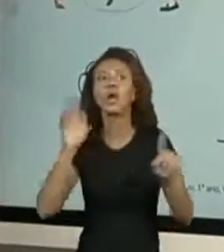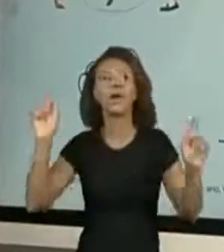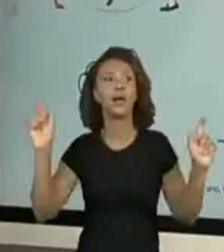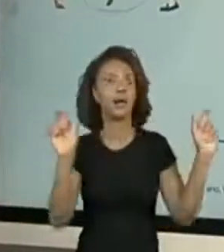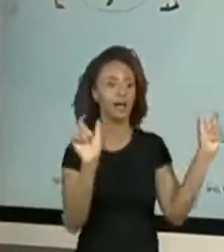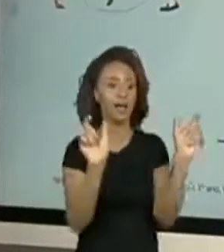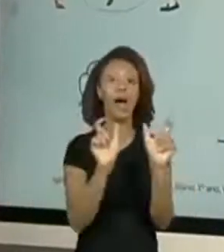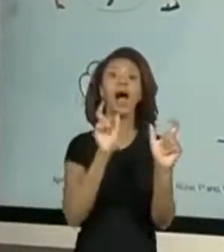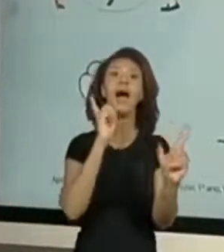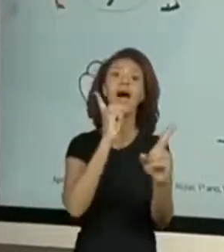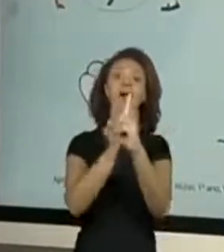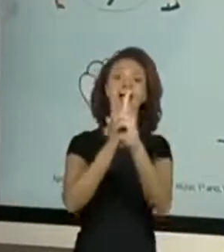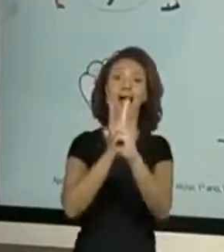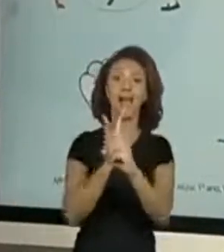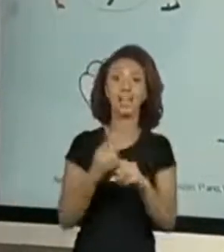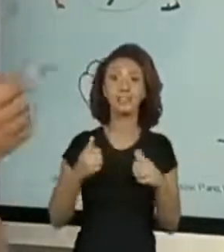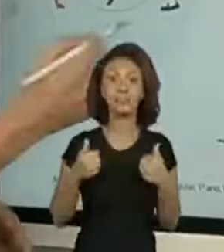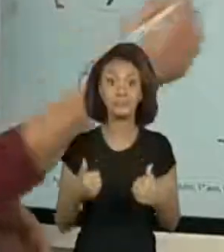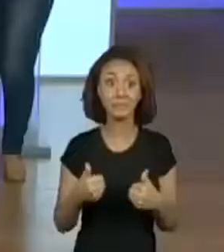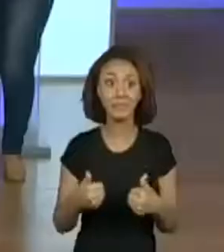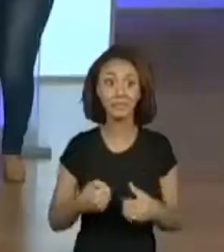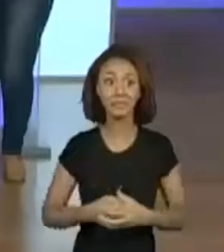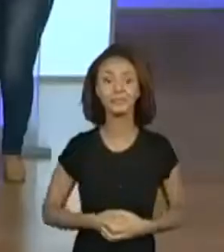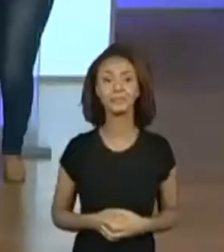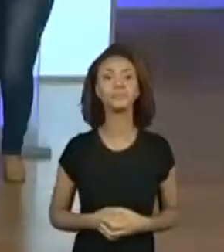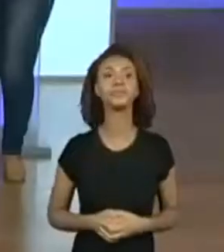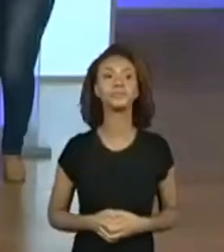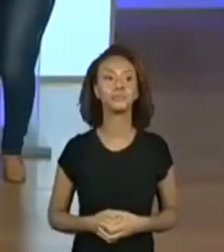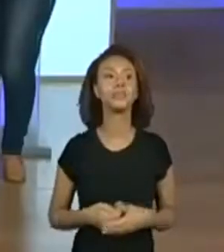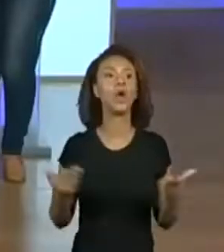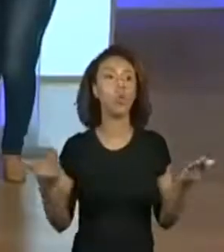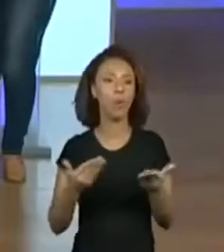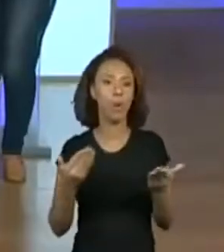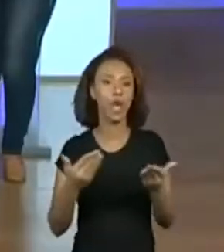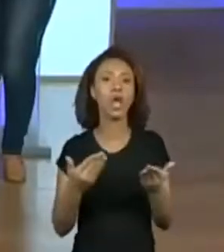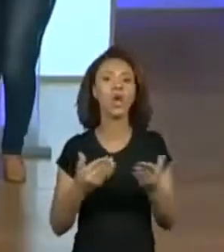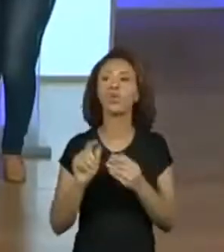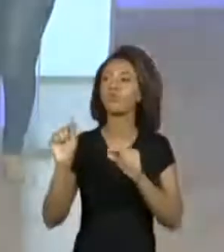a descobrir o que está escrito. Perfeito, professora Vivi? Então, eu vou ligar aqui, ó.